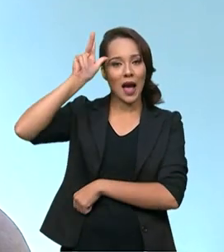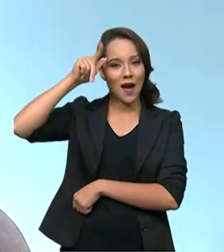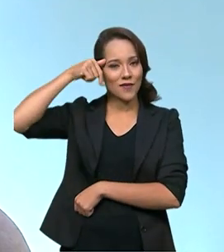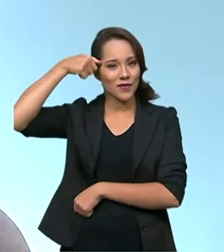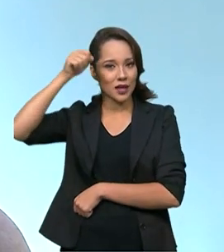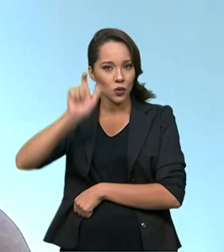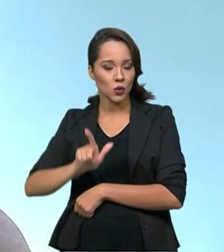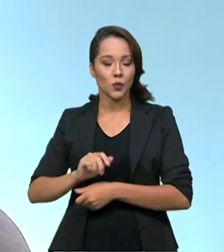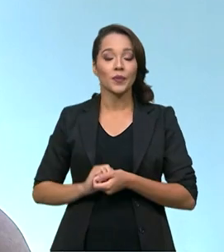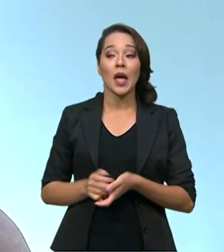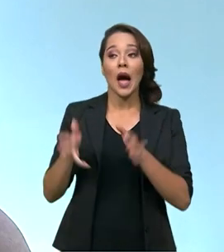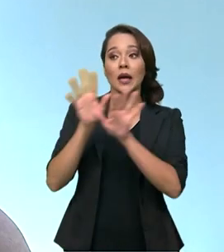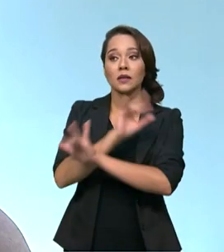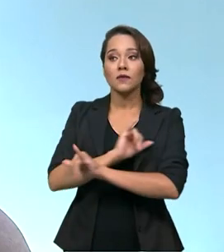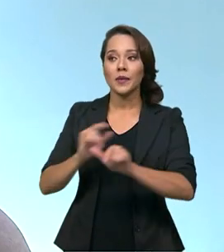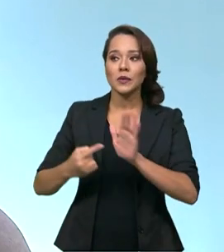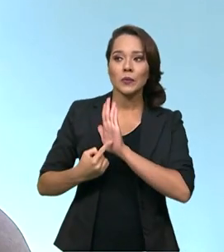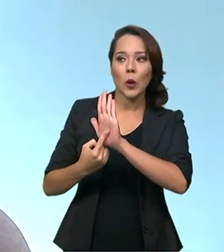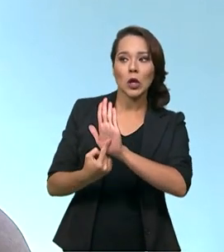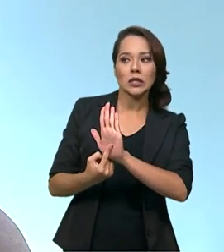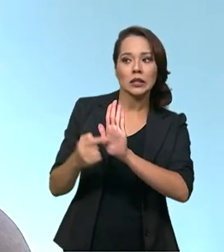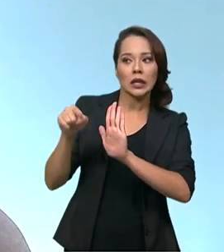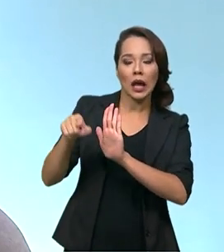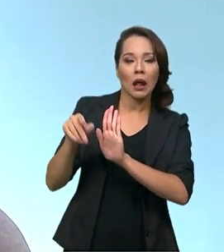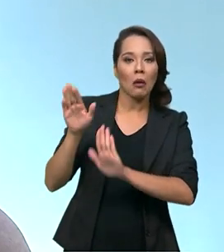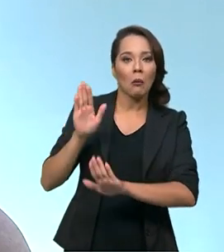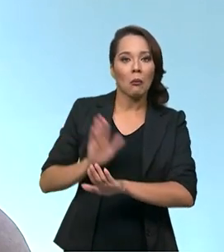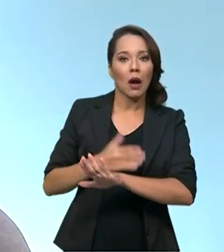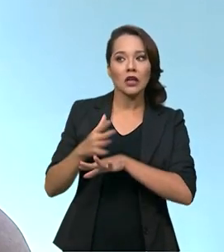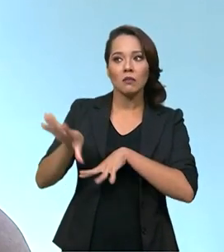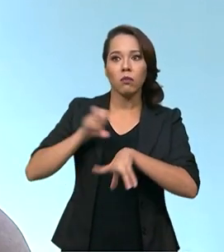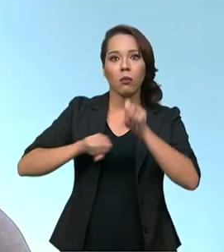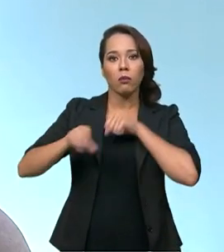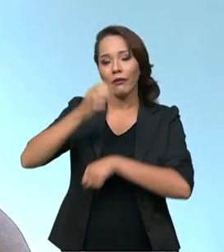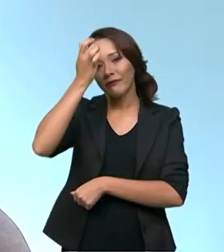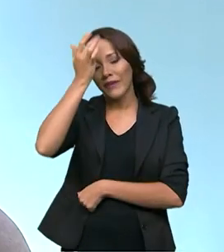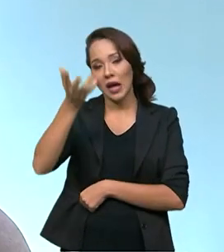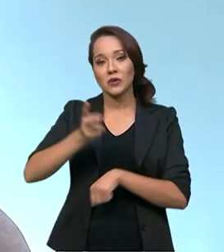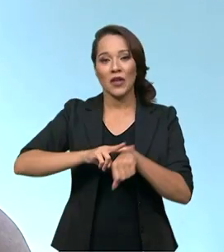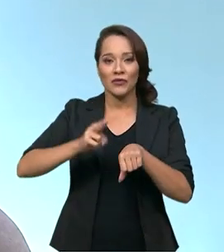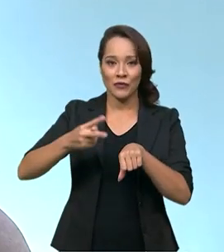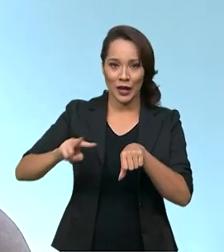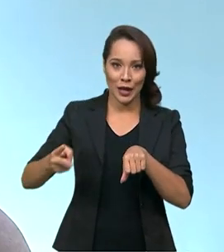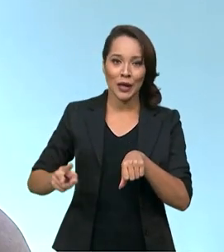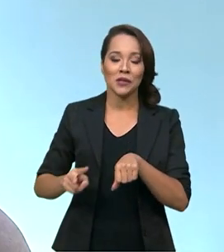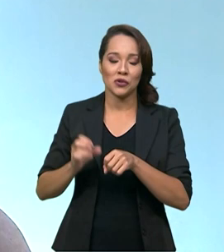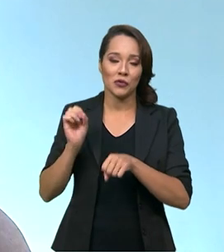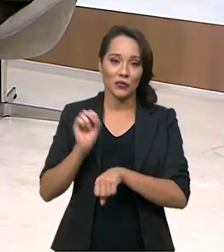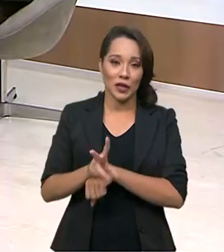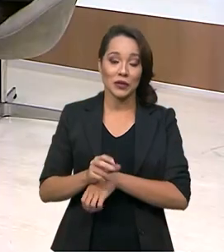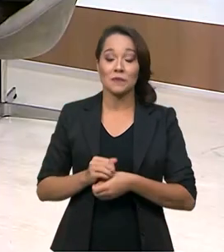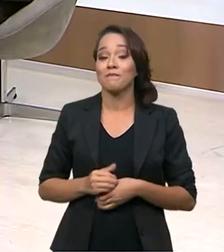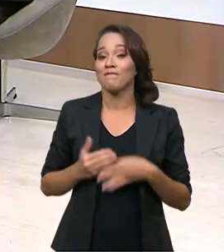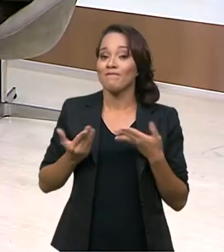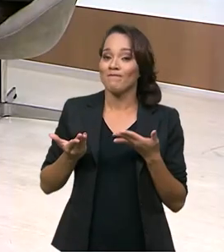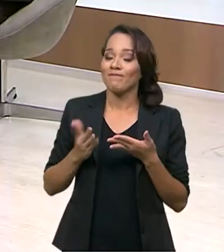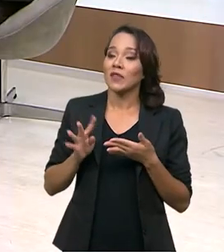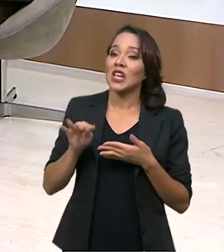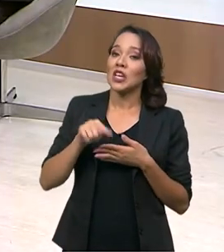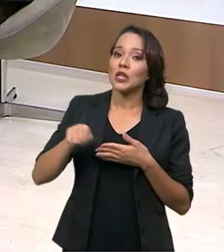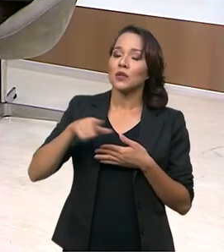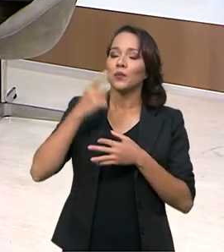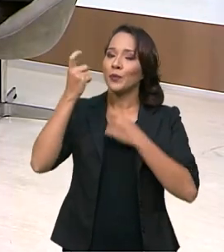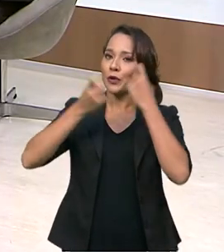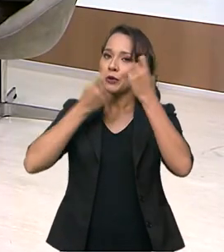os dados iniciais apontam para uma maior capacidade de transmissão dessa variante do vírus. Então, isso trouxe uma